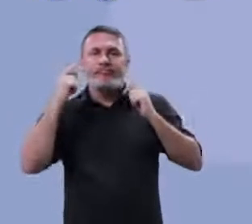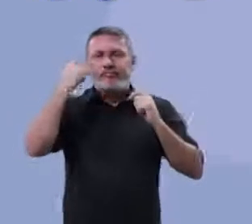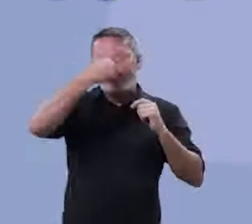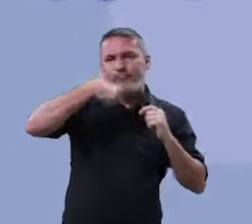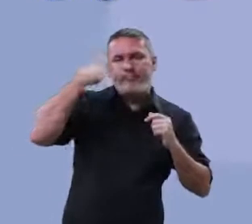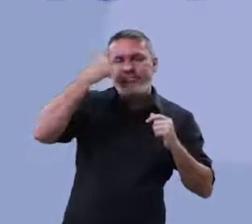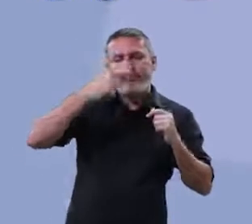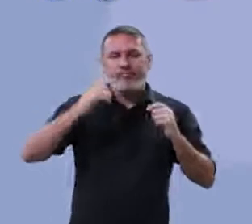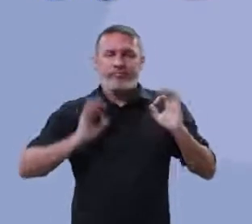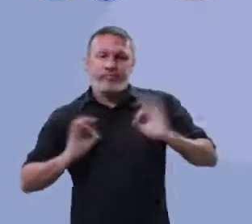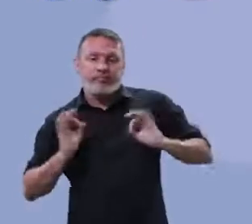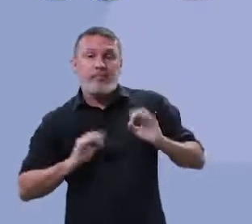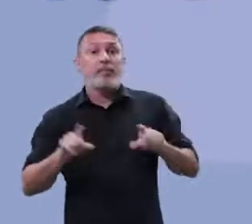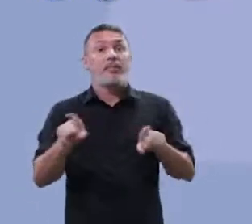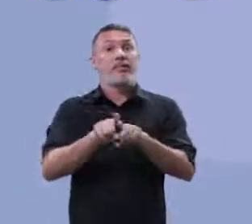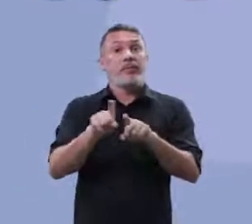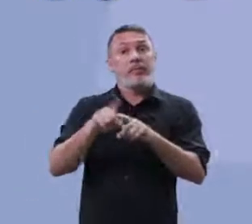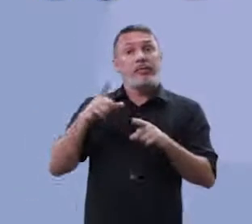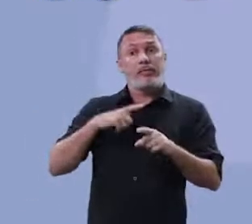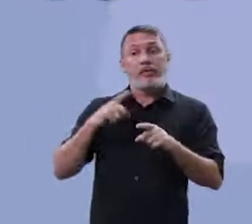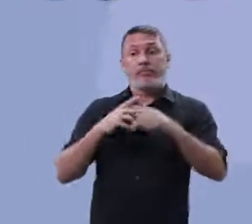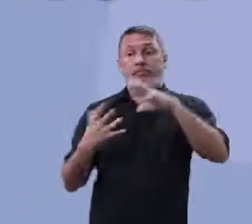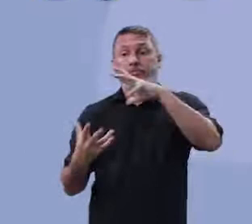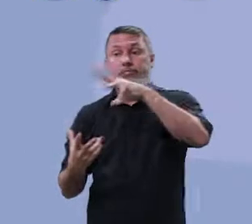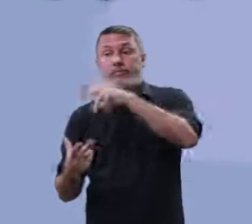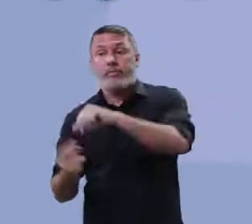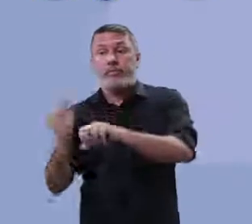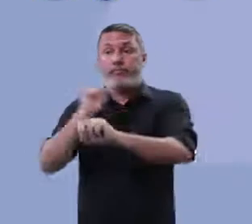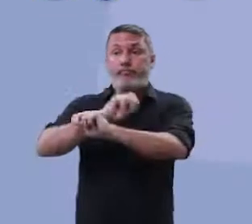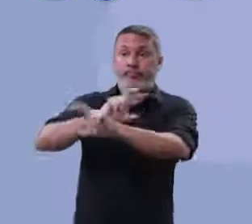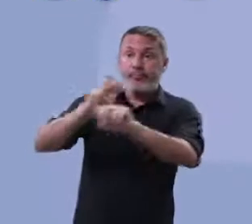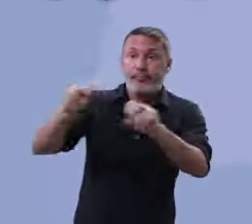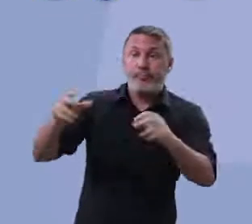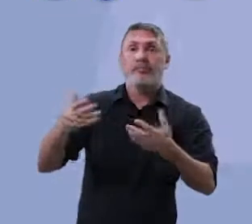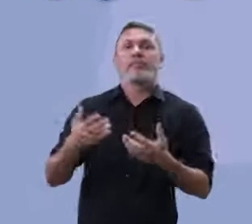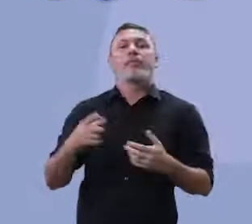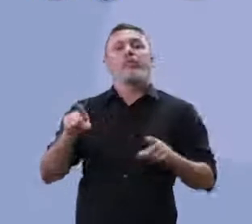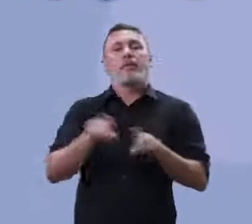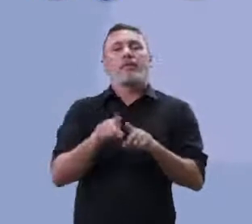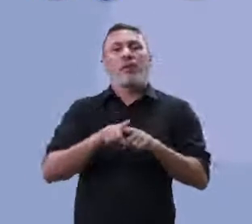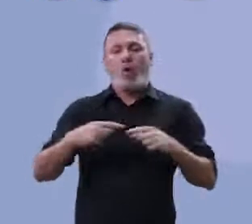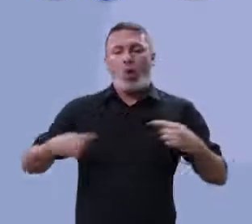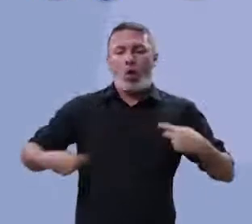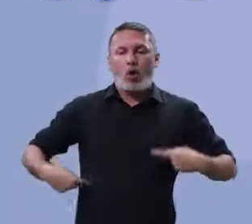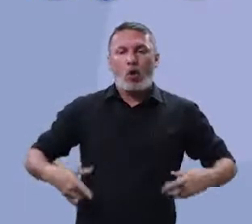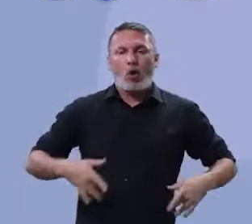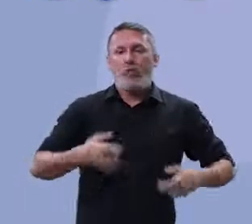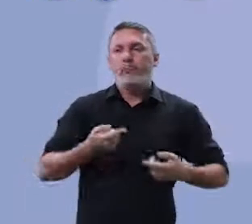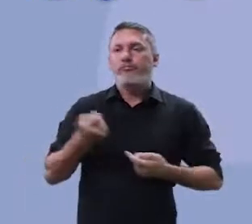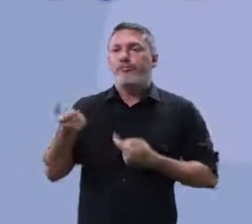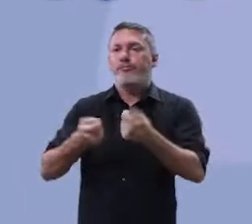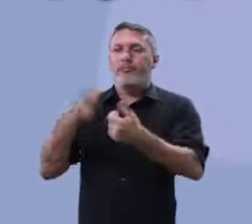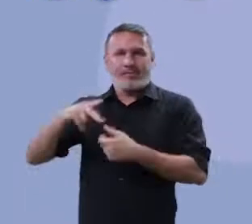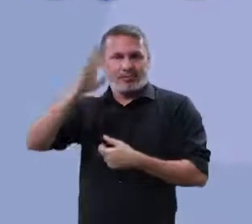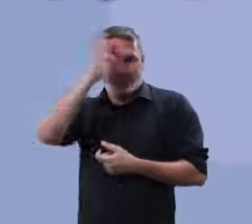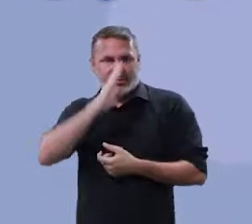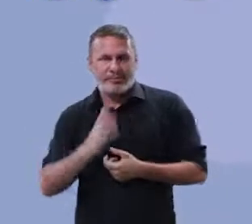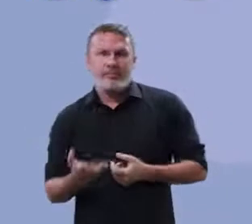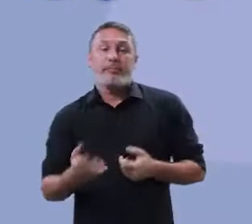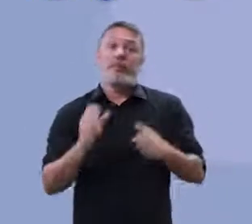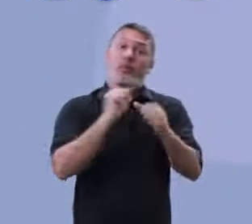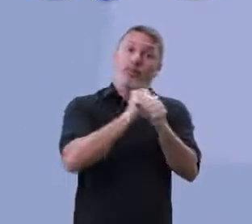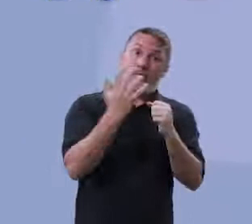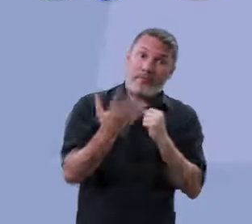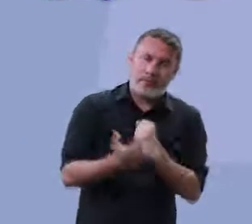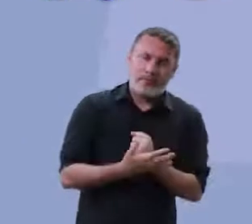O Brasil no combate às epidemias e também às pandemias. A doação de órgãos no Brasil, um tema muito pertinente.